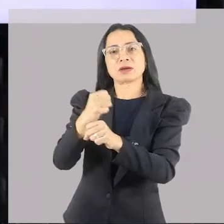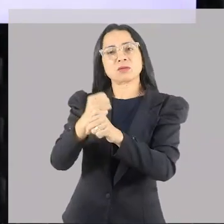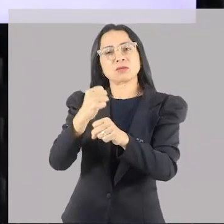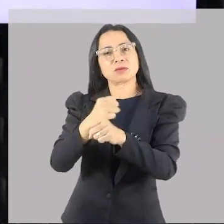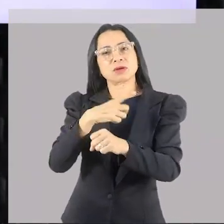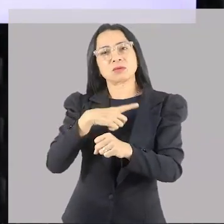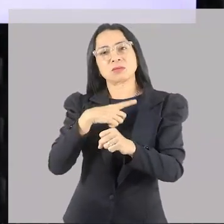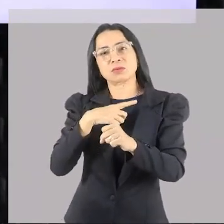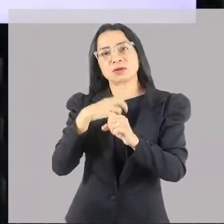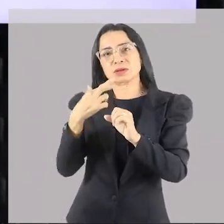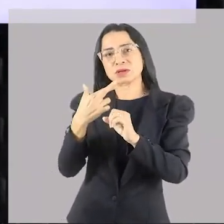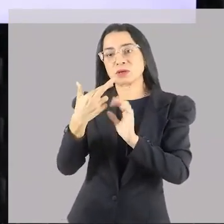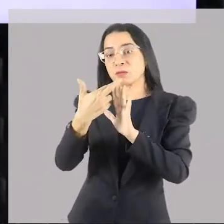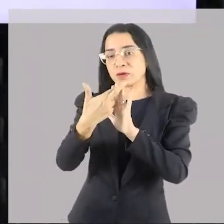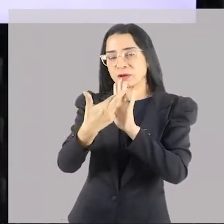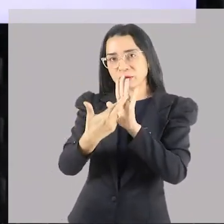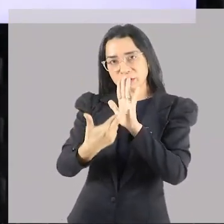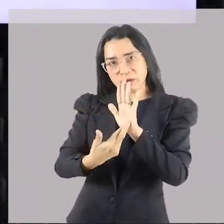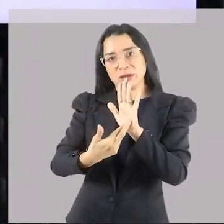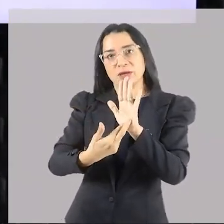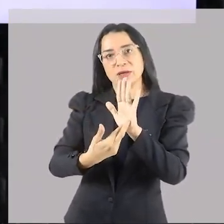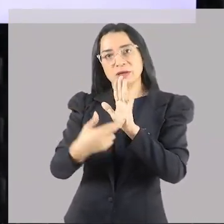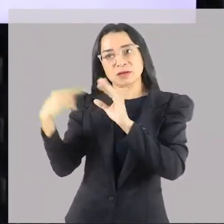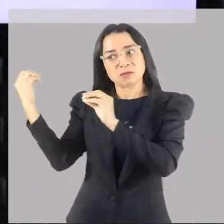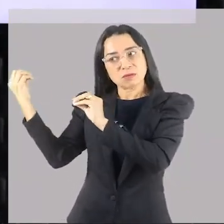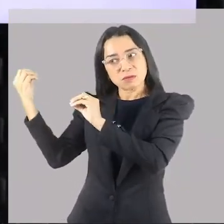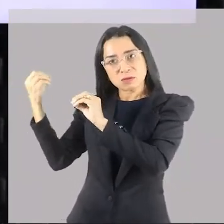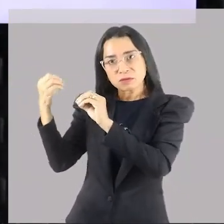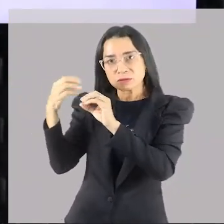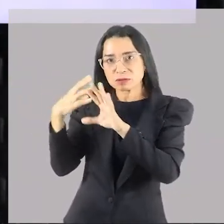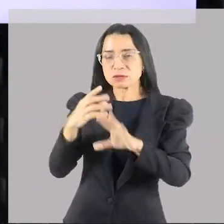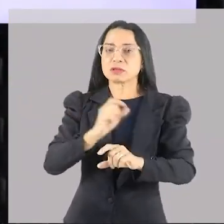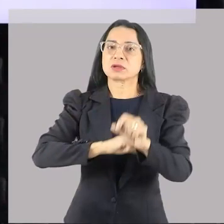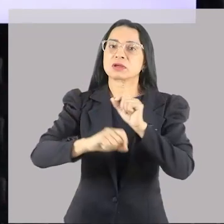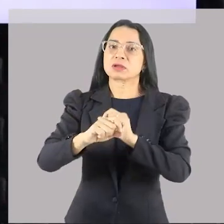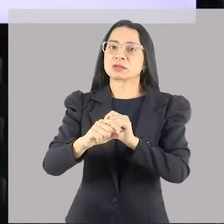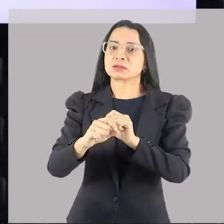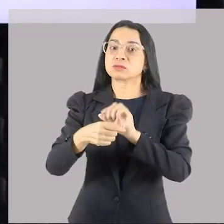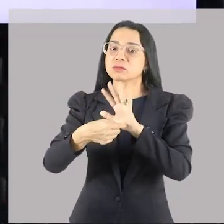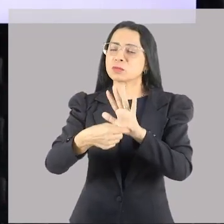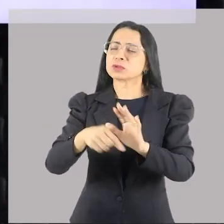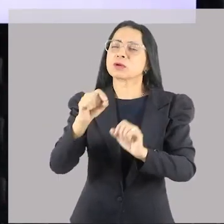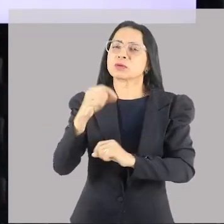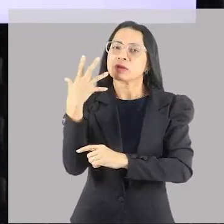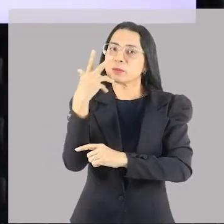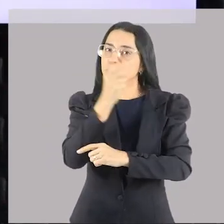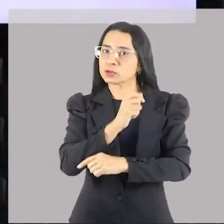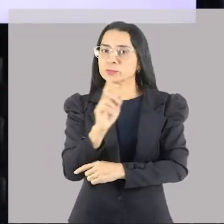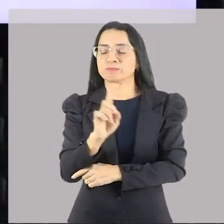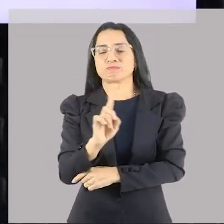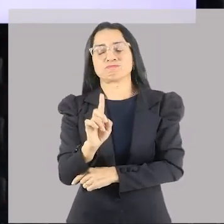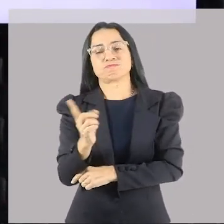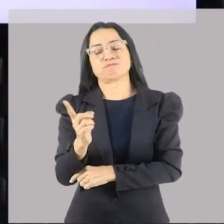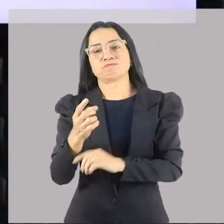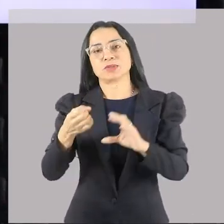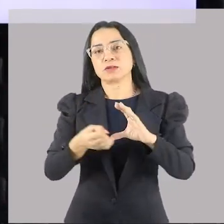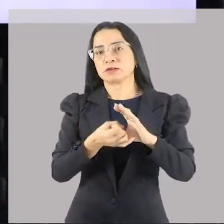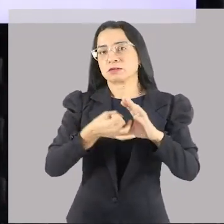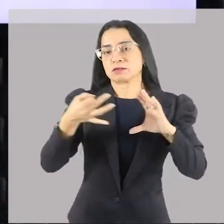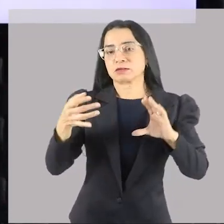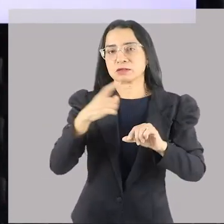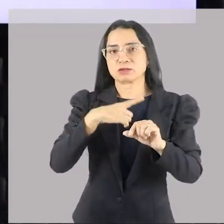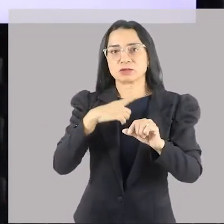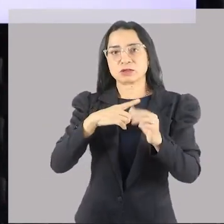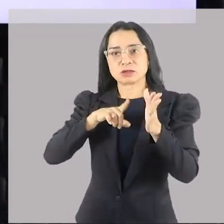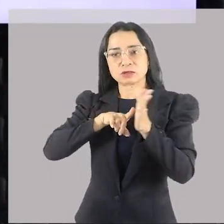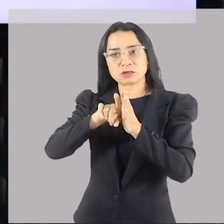veio dos deuses, que foi dado por eles a gente para determinar o que é belo e o que não é. Pois é. Então, essas características têm a